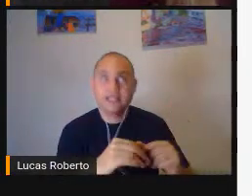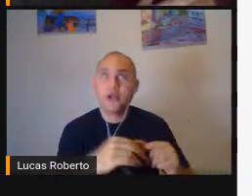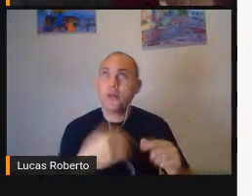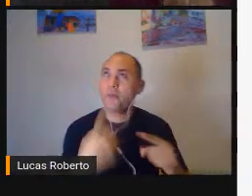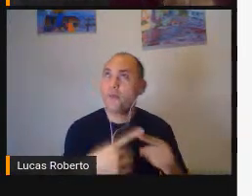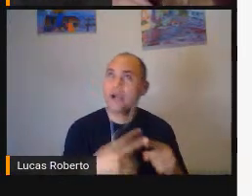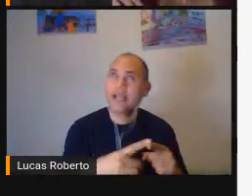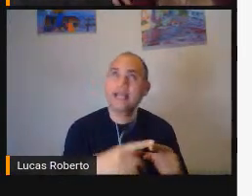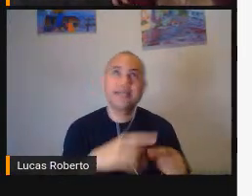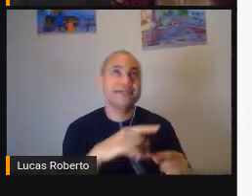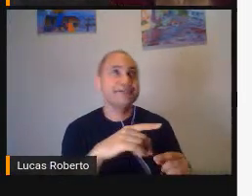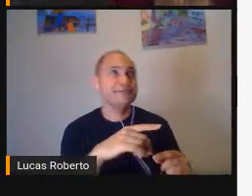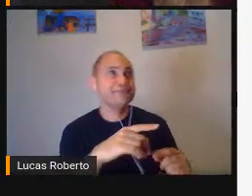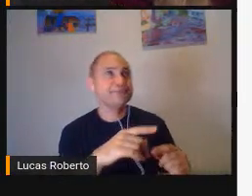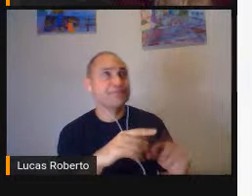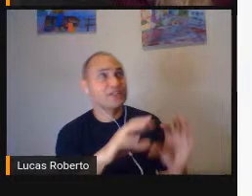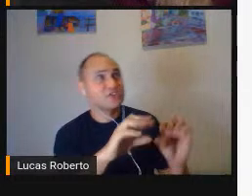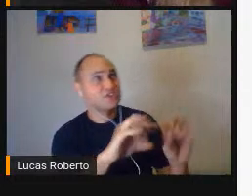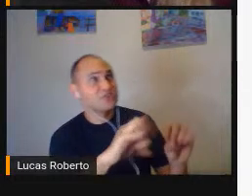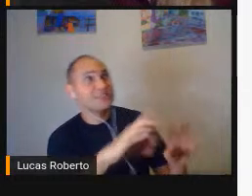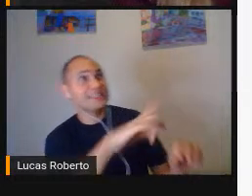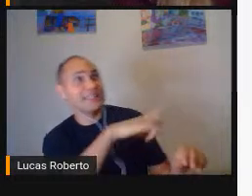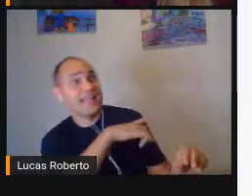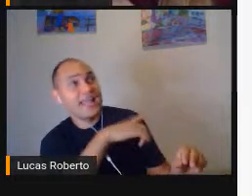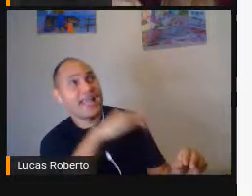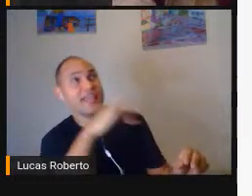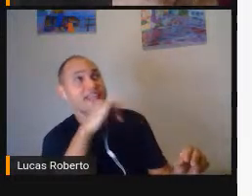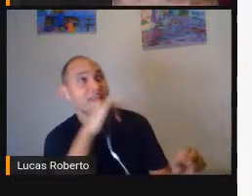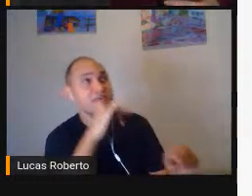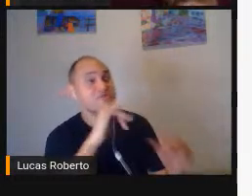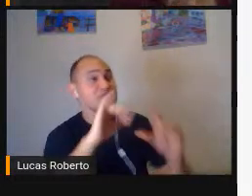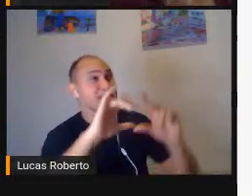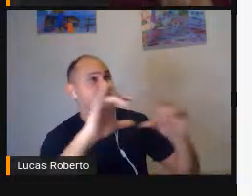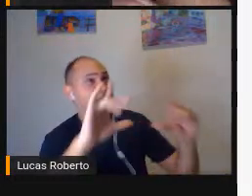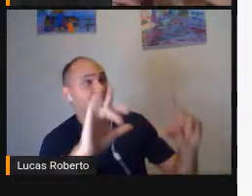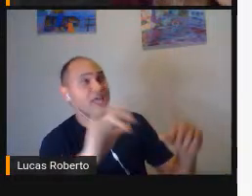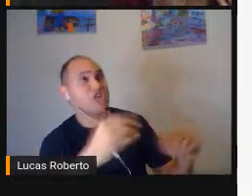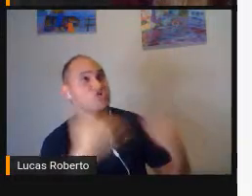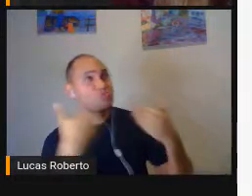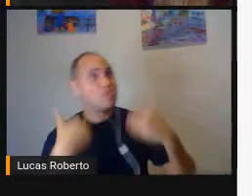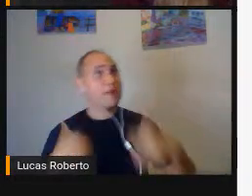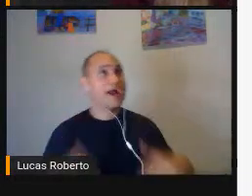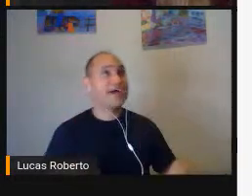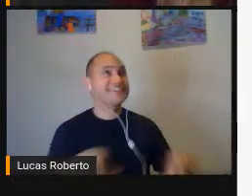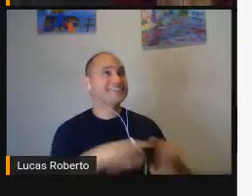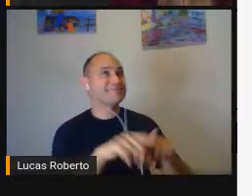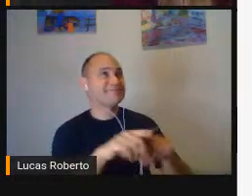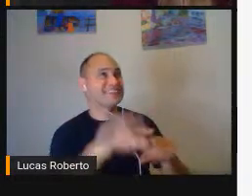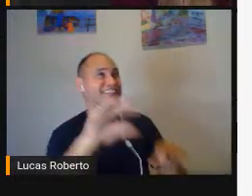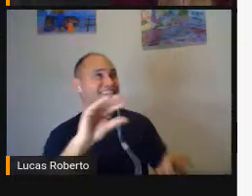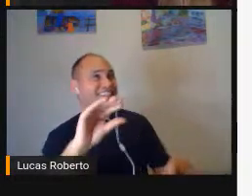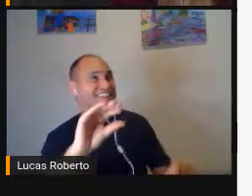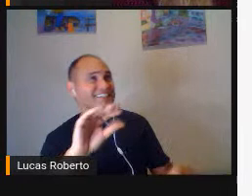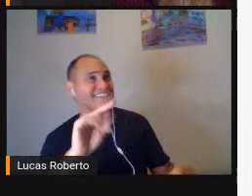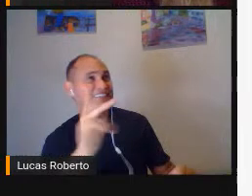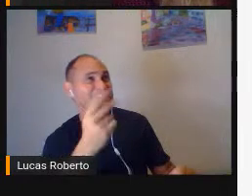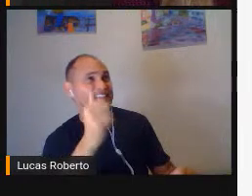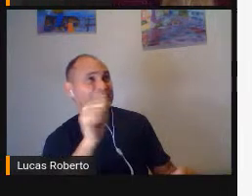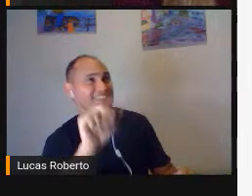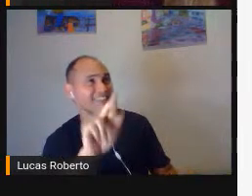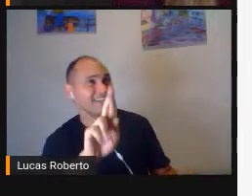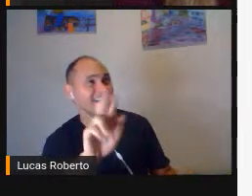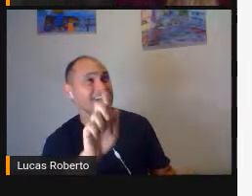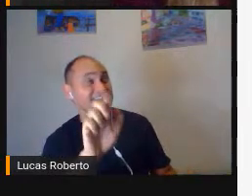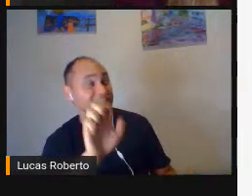humano Charges Nos livros De língua portuguesa Nos livros De história Então essas imagens